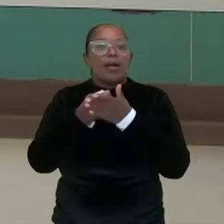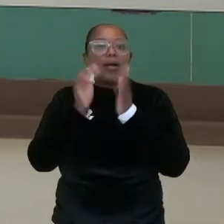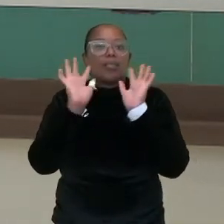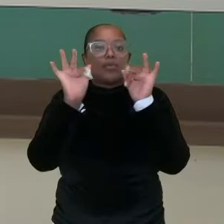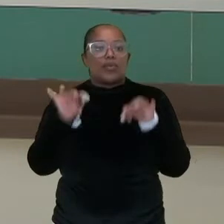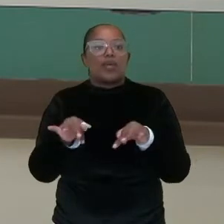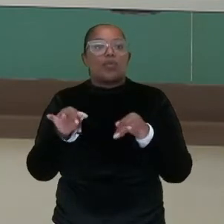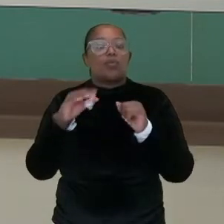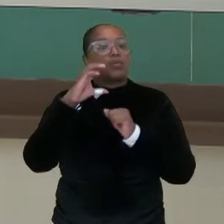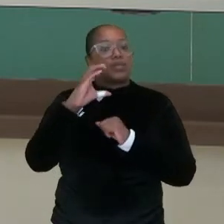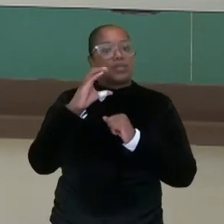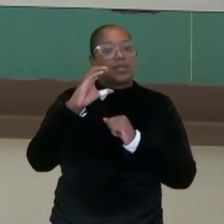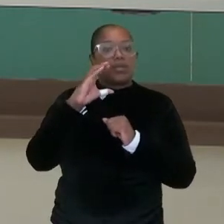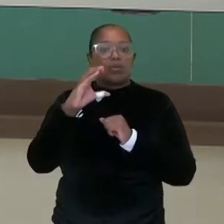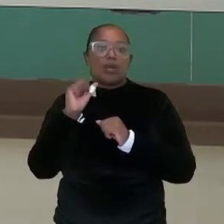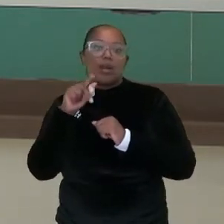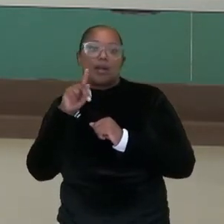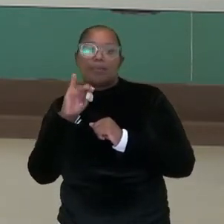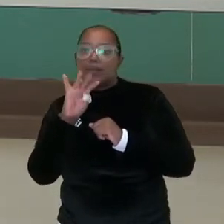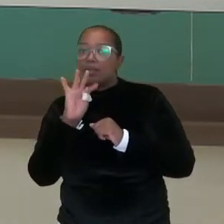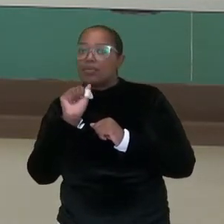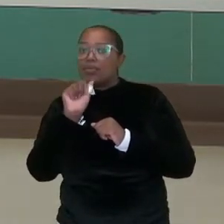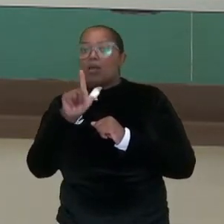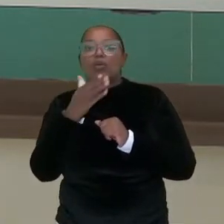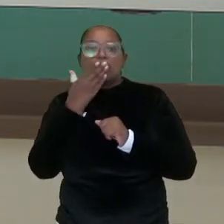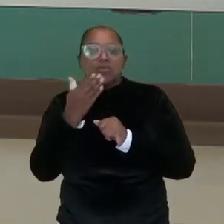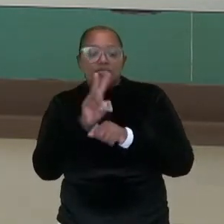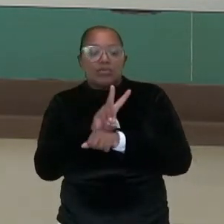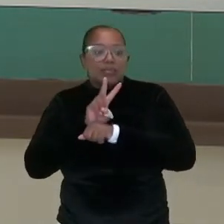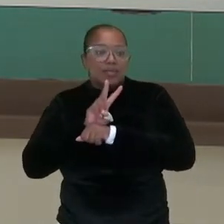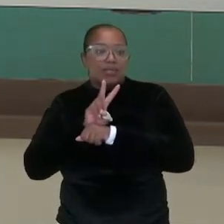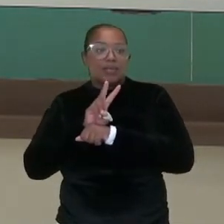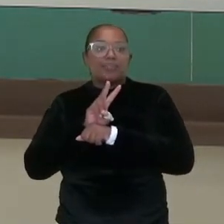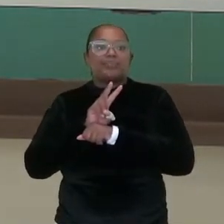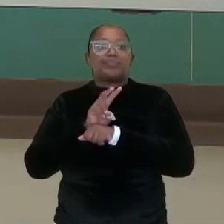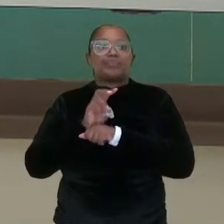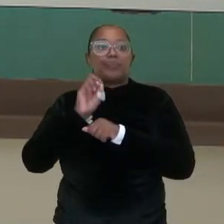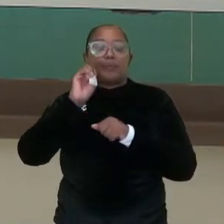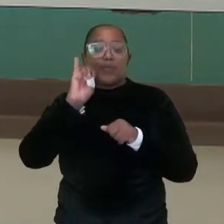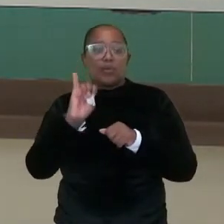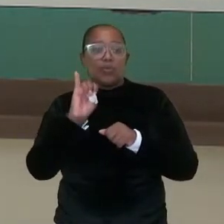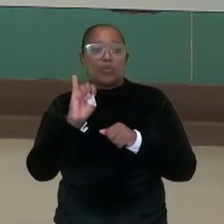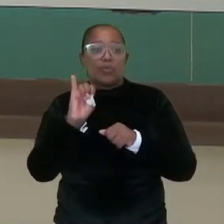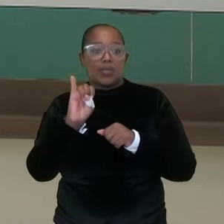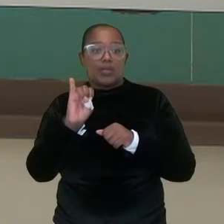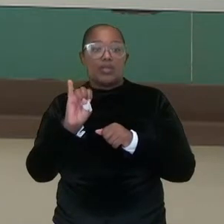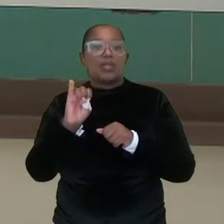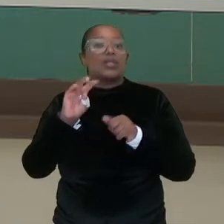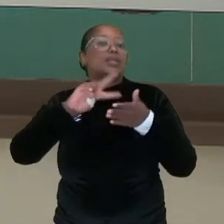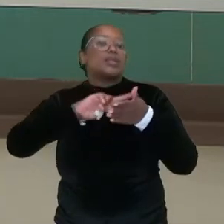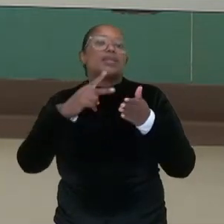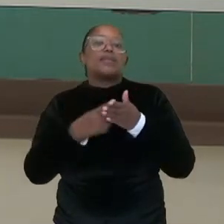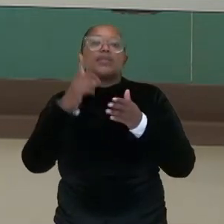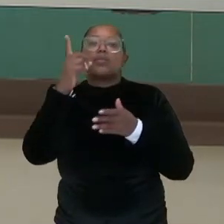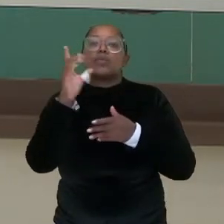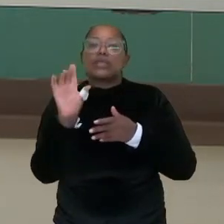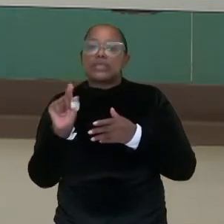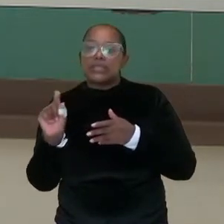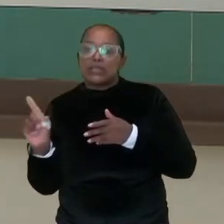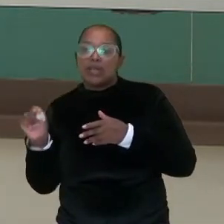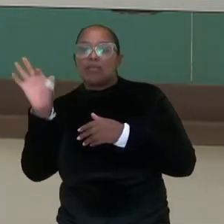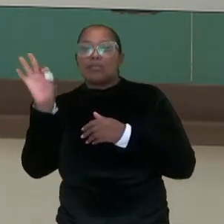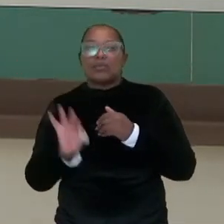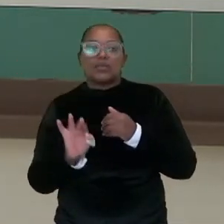é capital, o que eu solicitei emprestado. I ainda se refere ao 100%, ao que eu solicitei